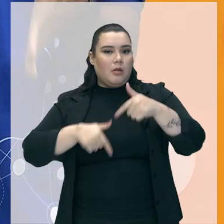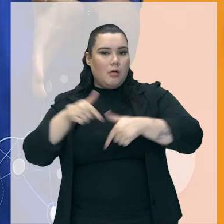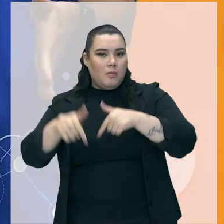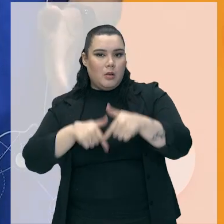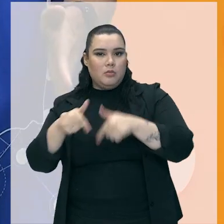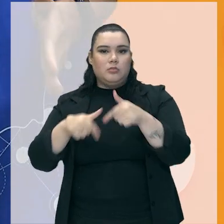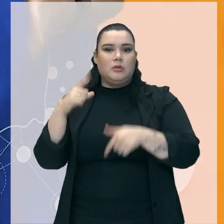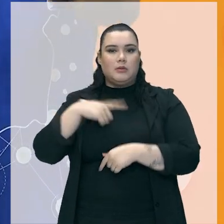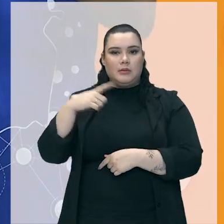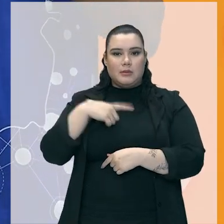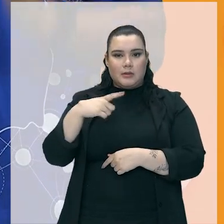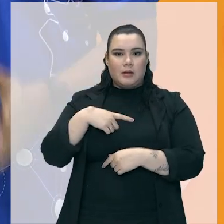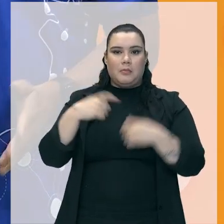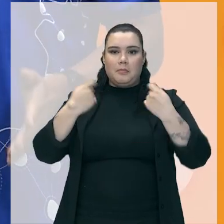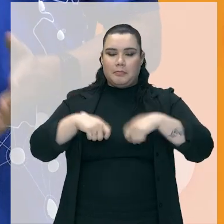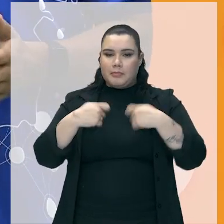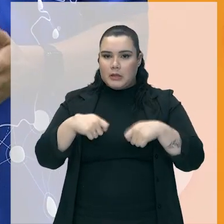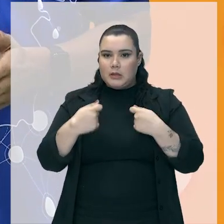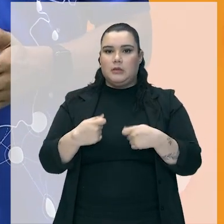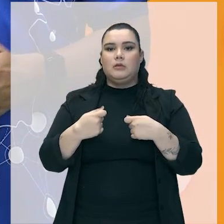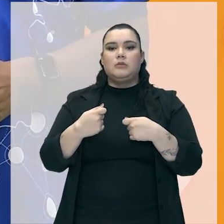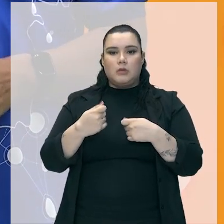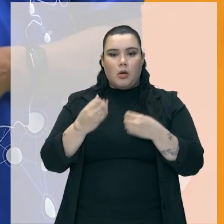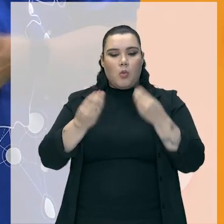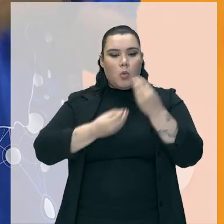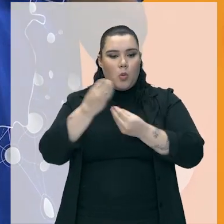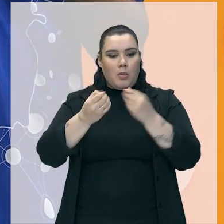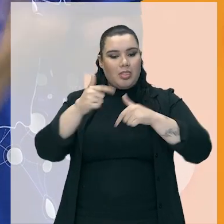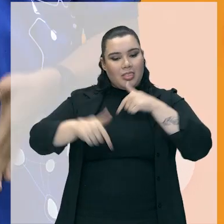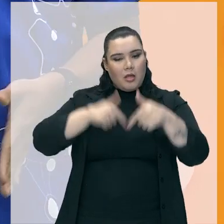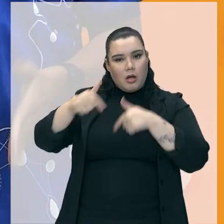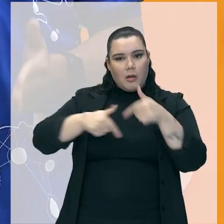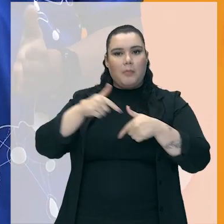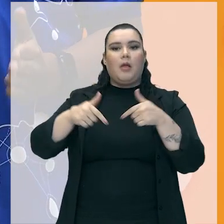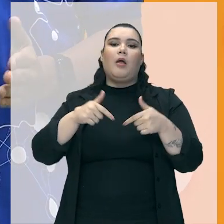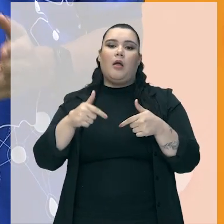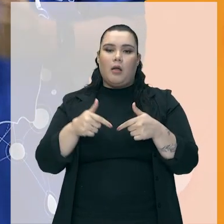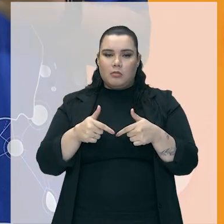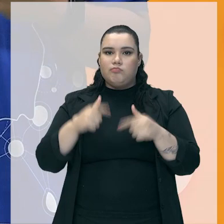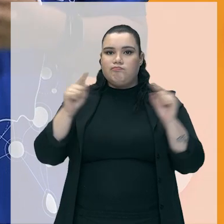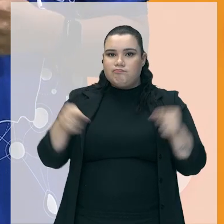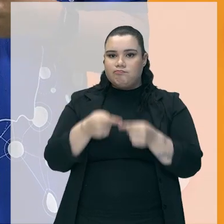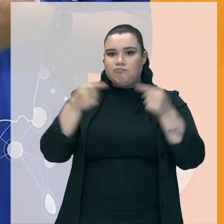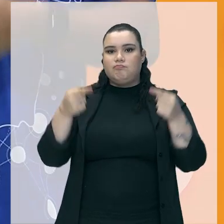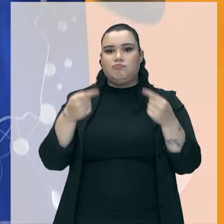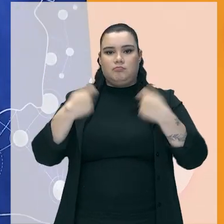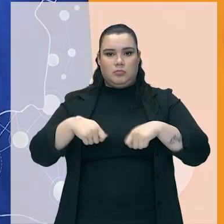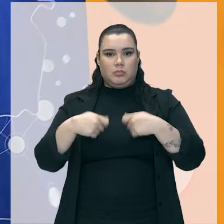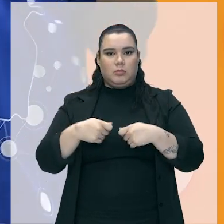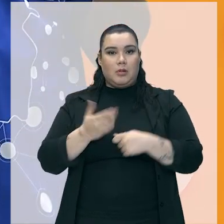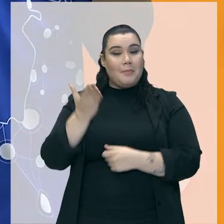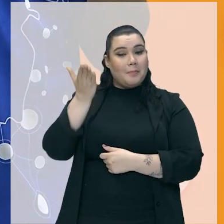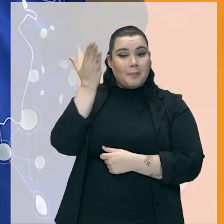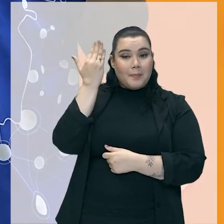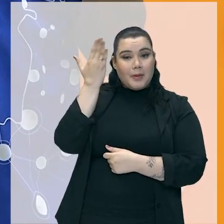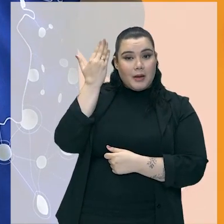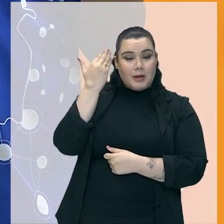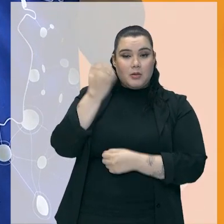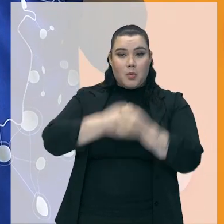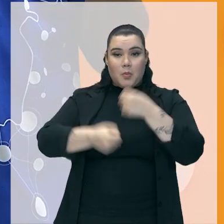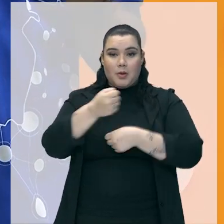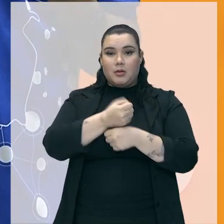que se colocar dentro da lógica de mercado, dentro da lógica de trabalho. Uma coisa que lá, em